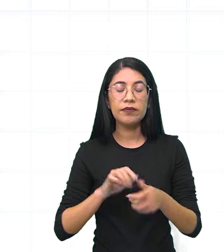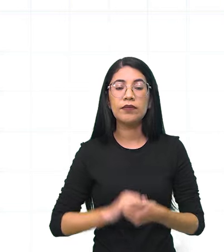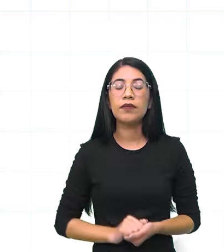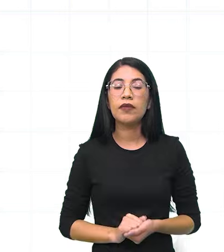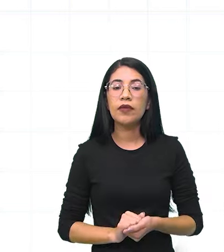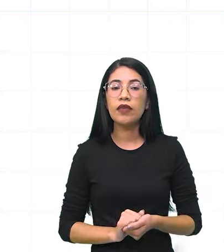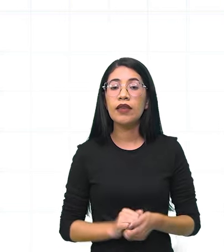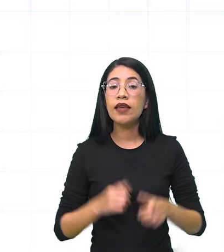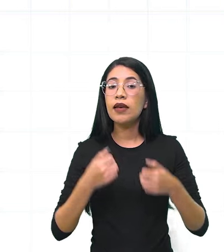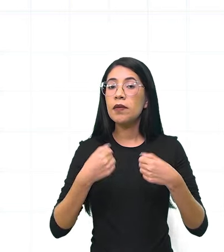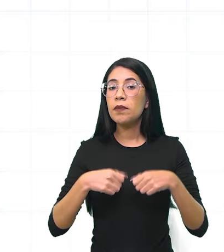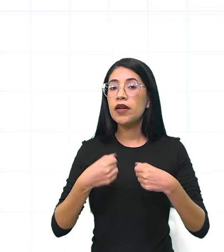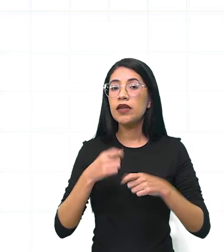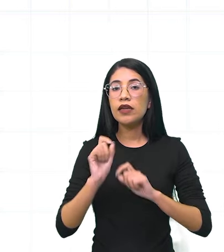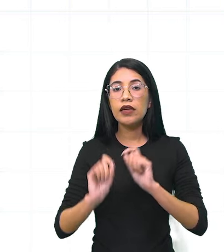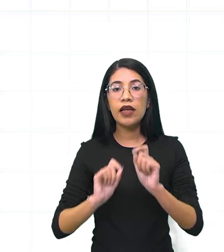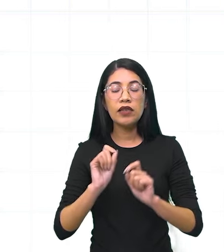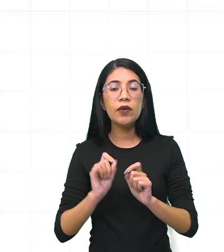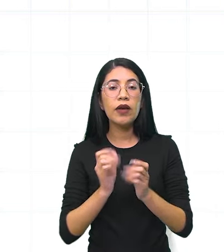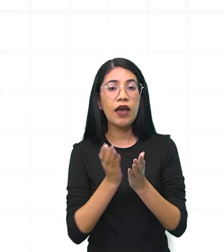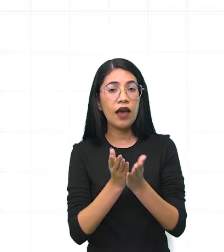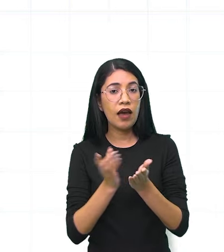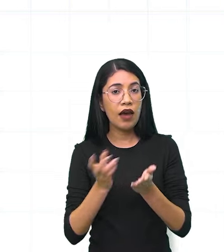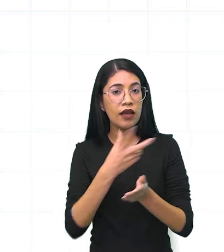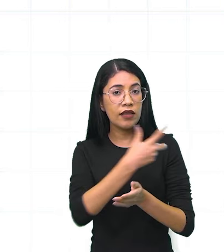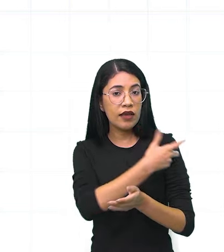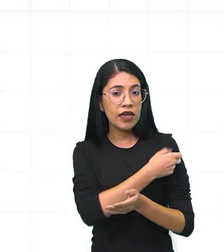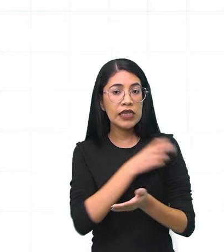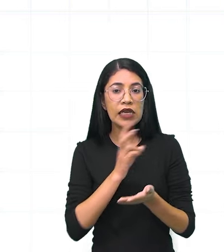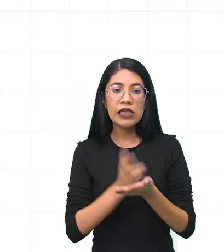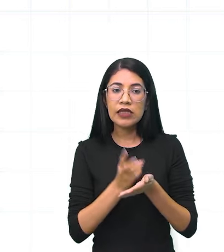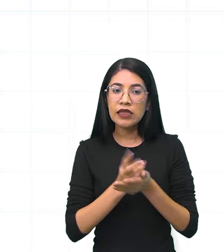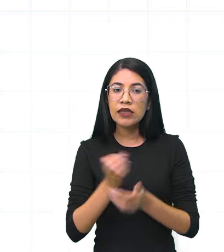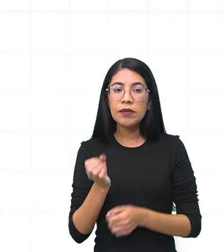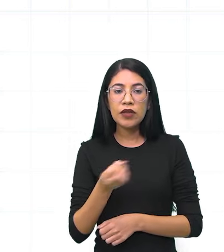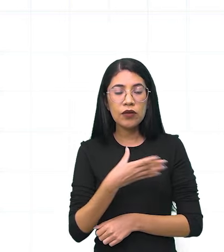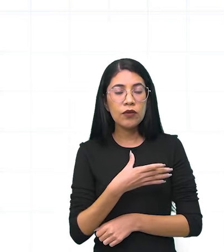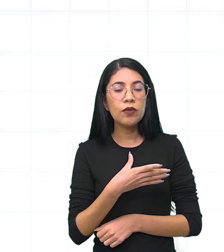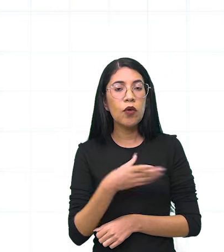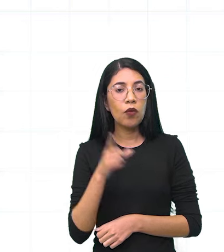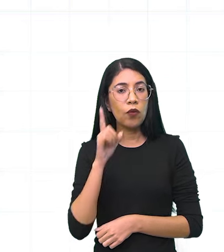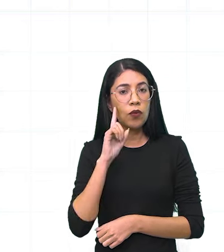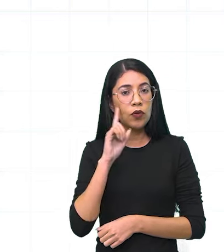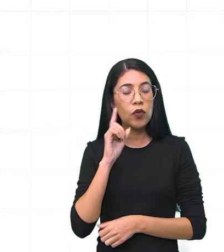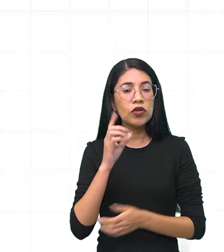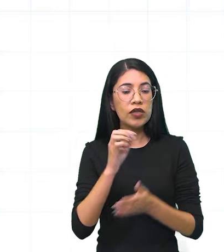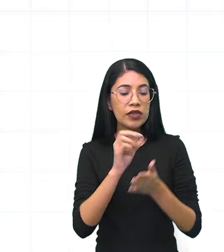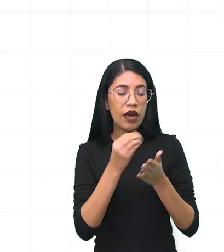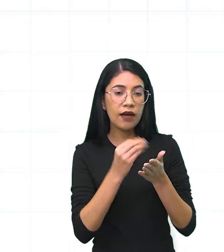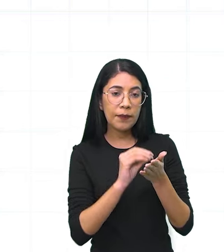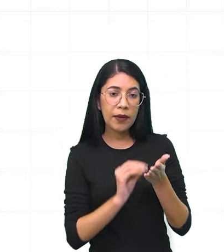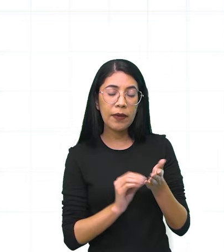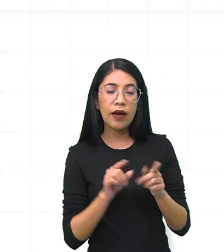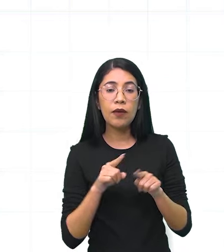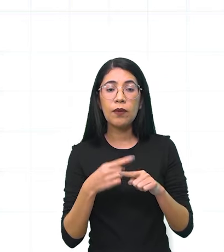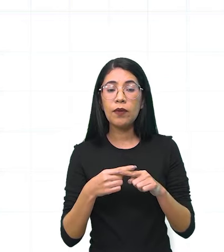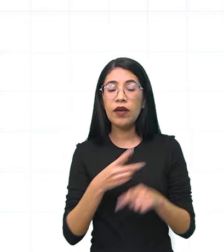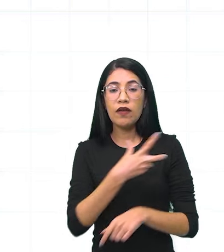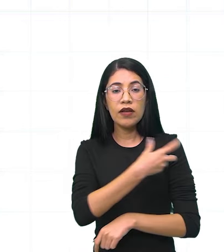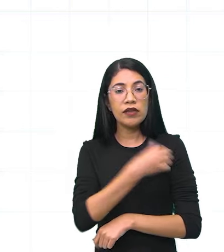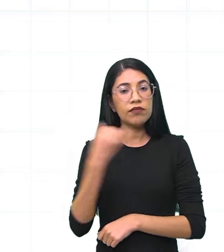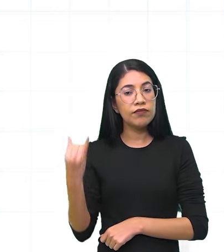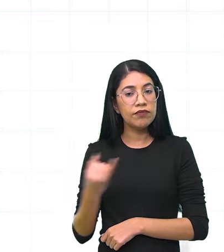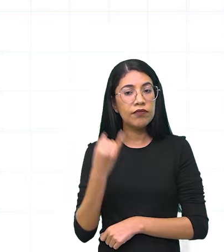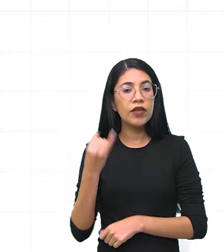É necessário manter essa carteirinha sempre em dia, pois as vacinas são importantes